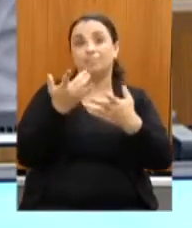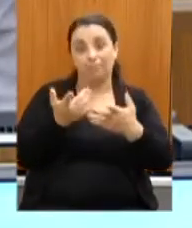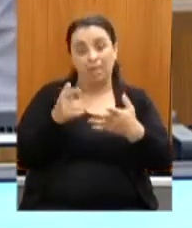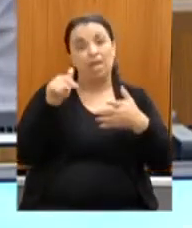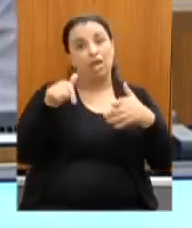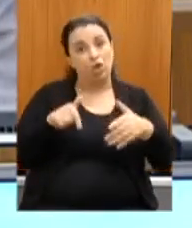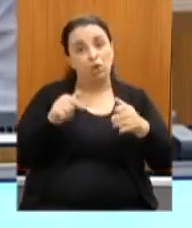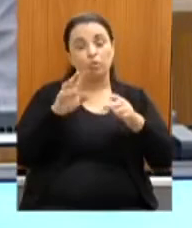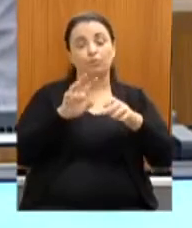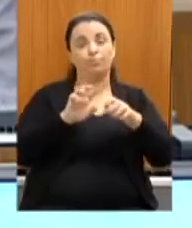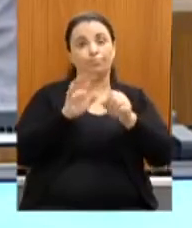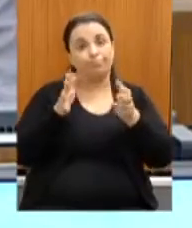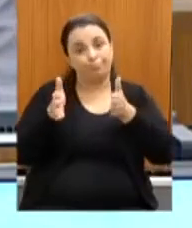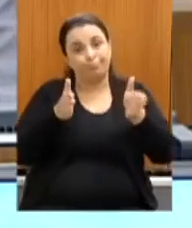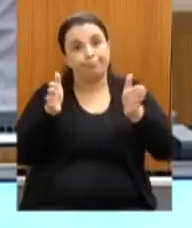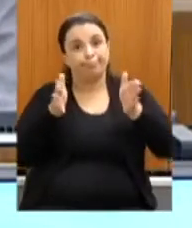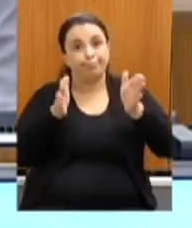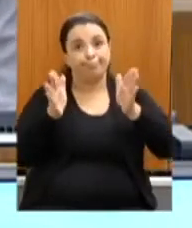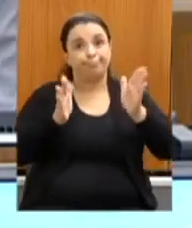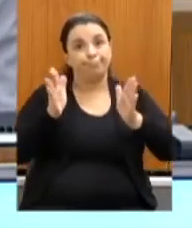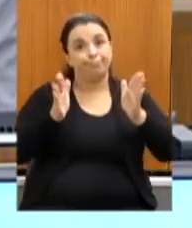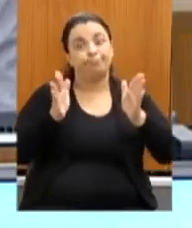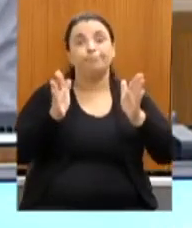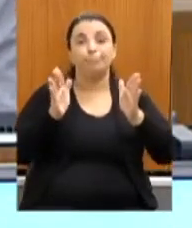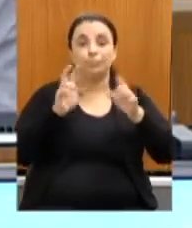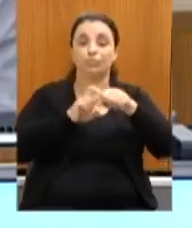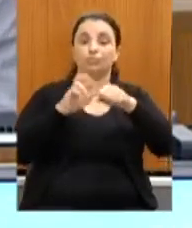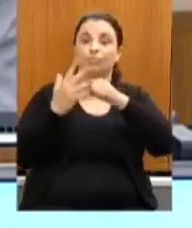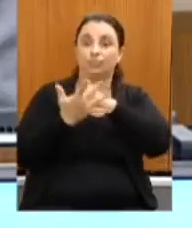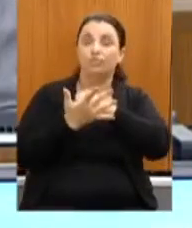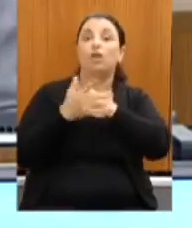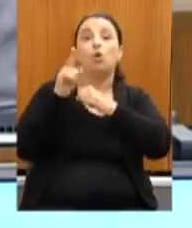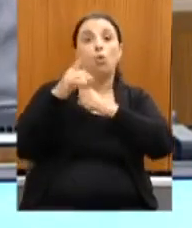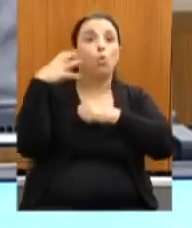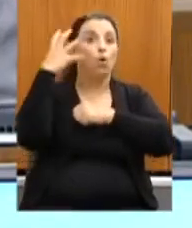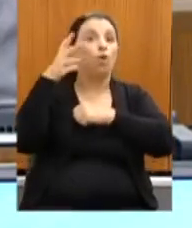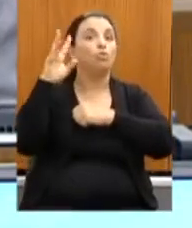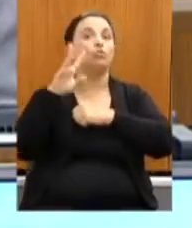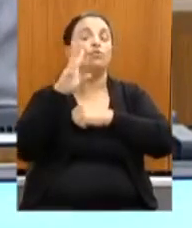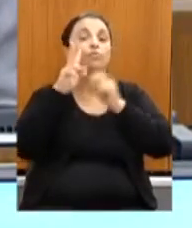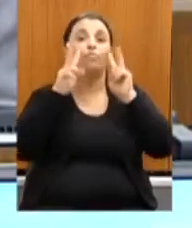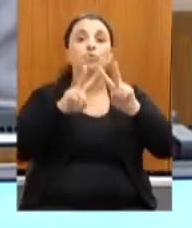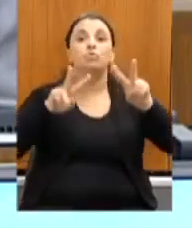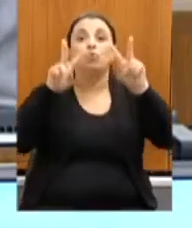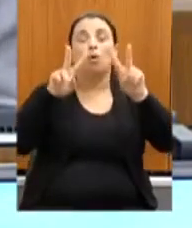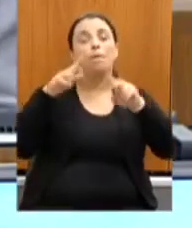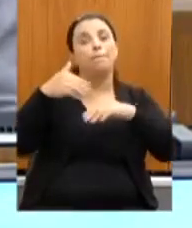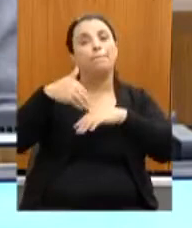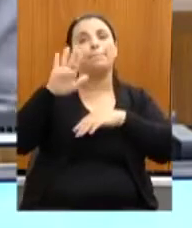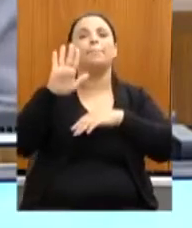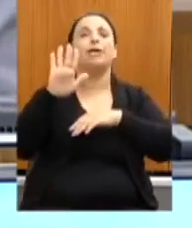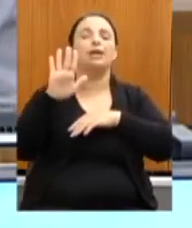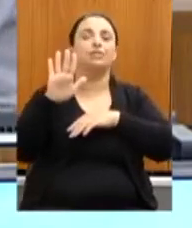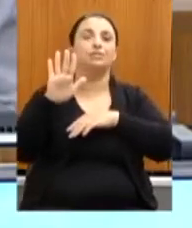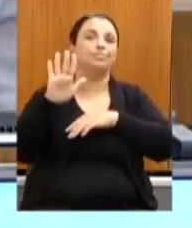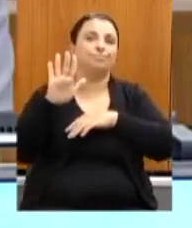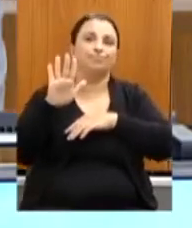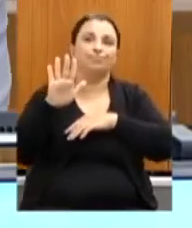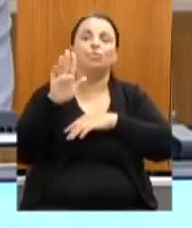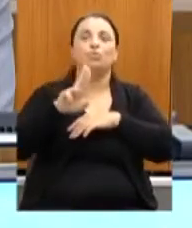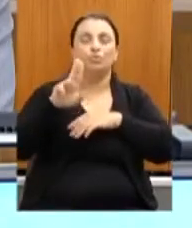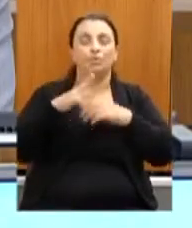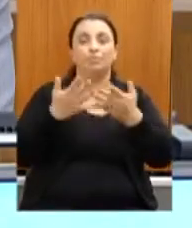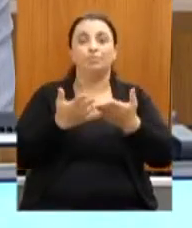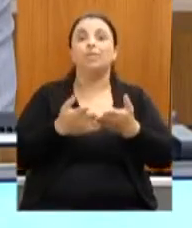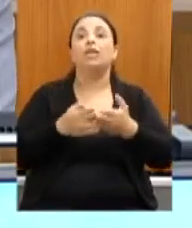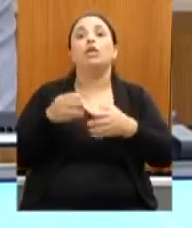de crescimento na cultura é o audiovisual. A Orquestra Filarmônica Filarmônica de Minas Gerais. Nós fechamos um novo contrato com a